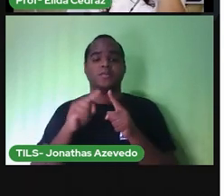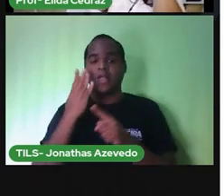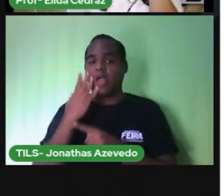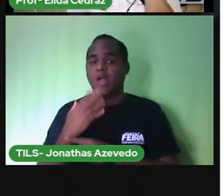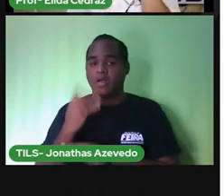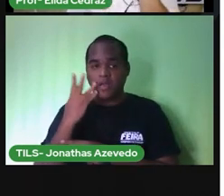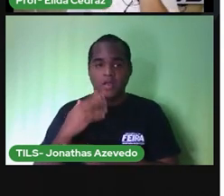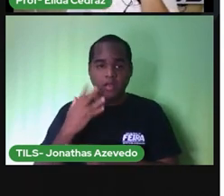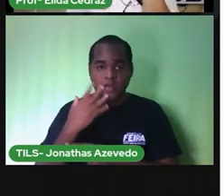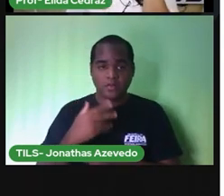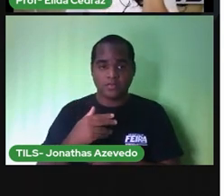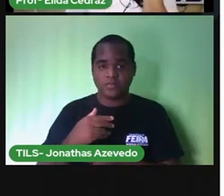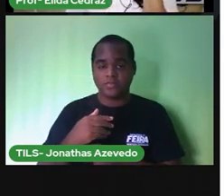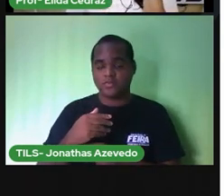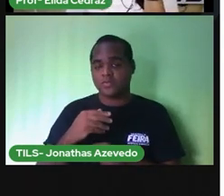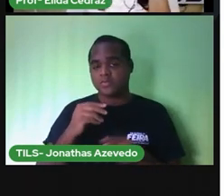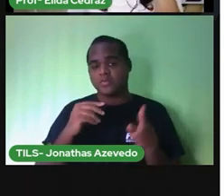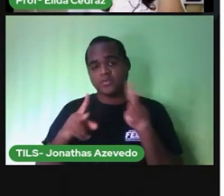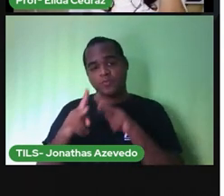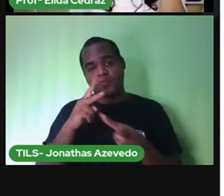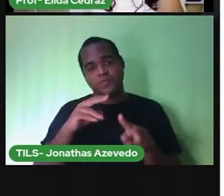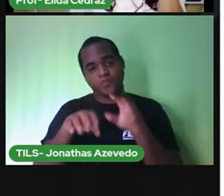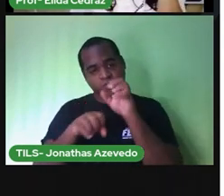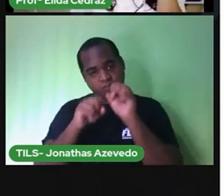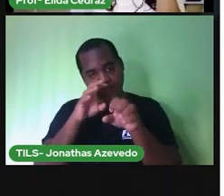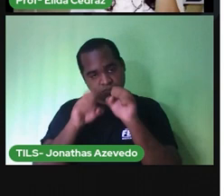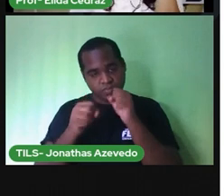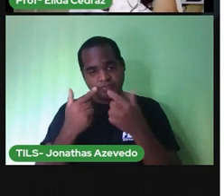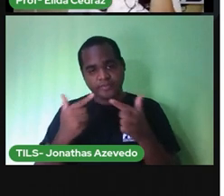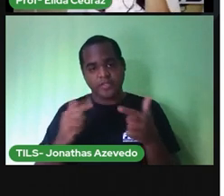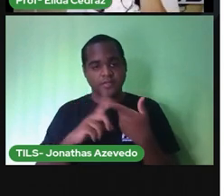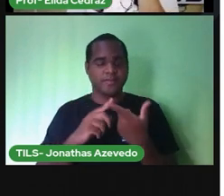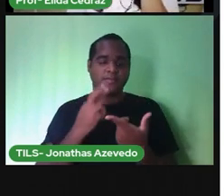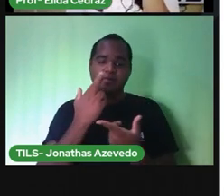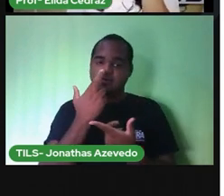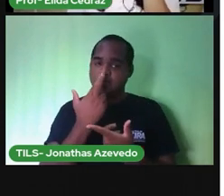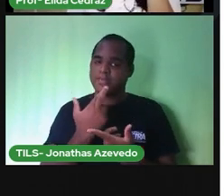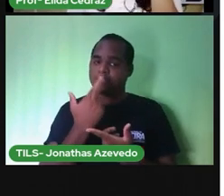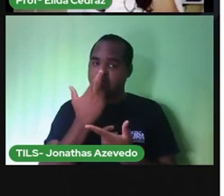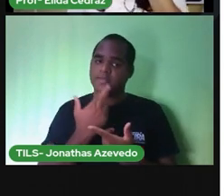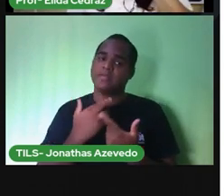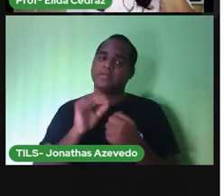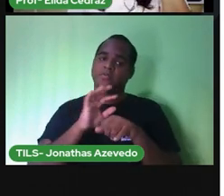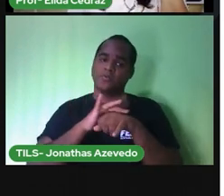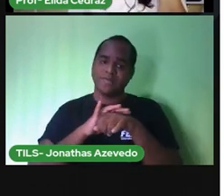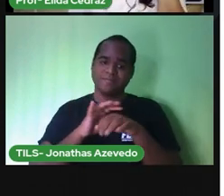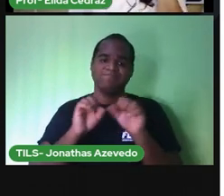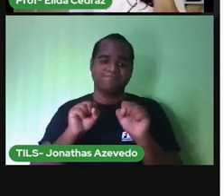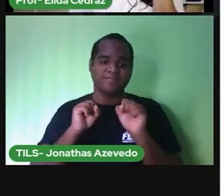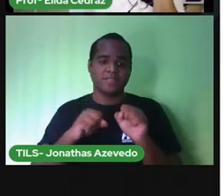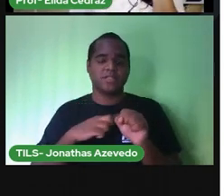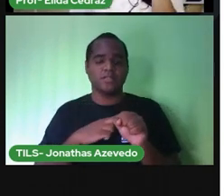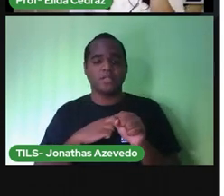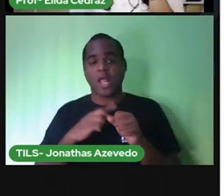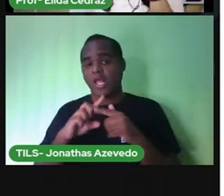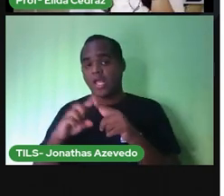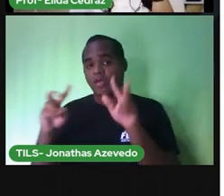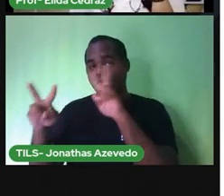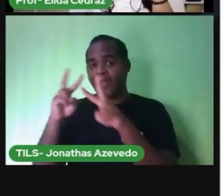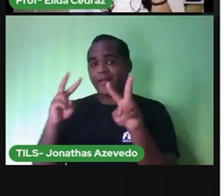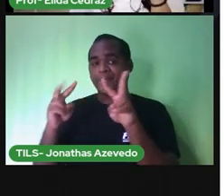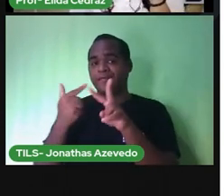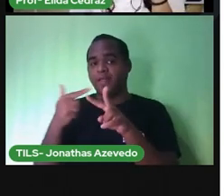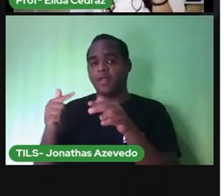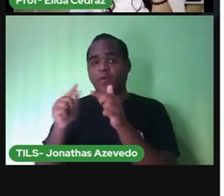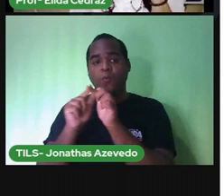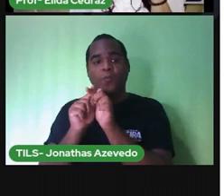ficam com falta de ar. Aparece a renite. Por quê? Porque a umidade do ar está